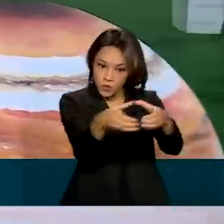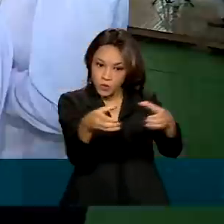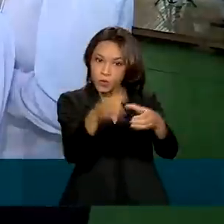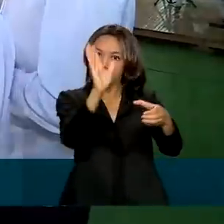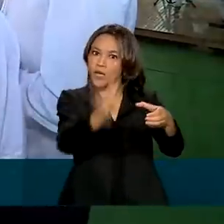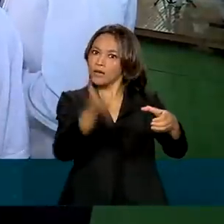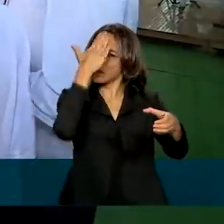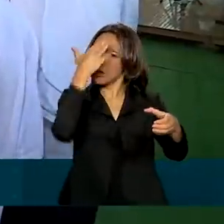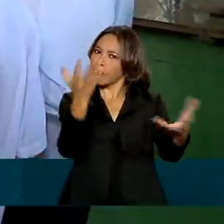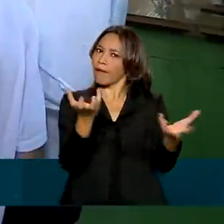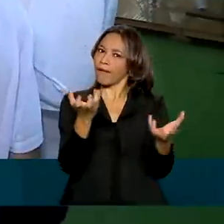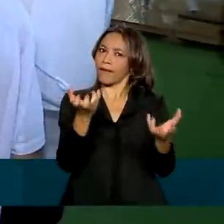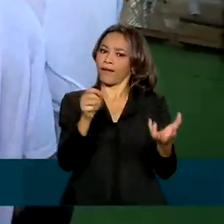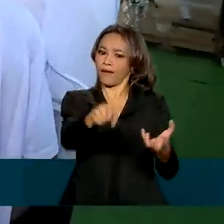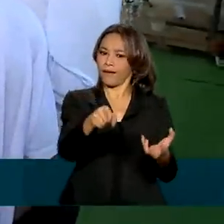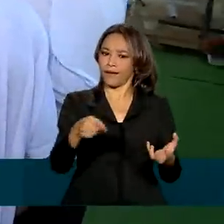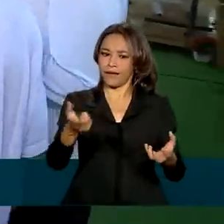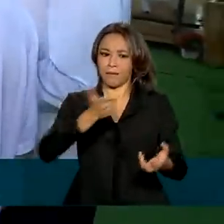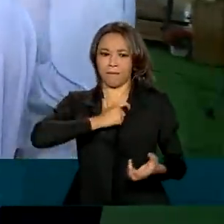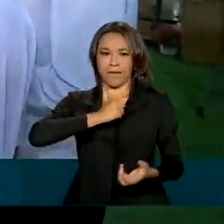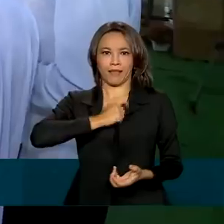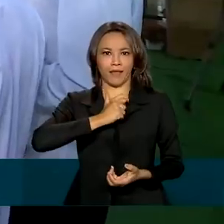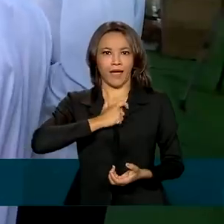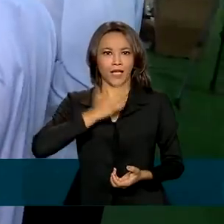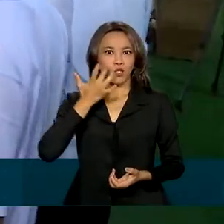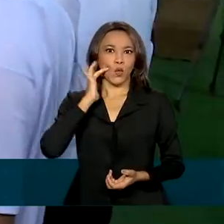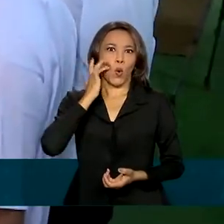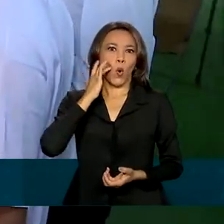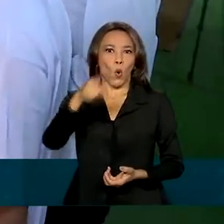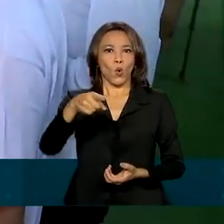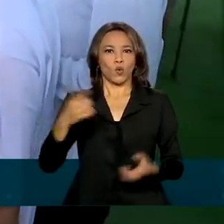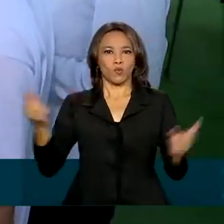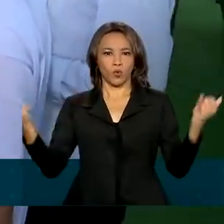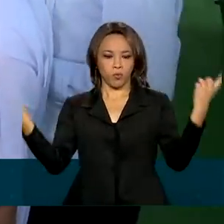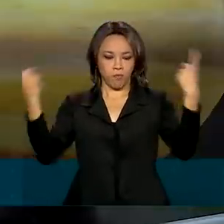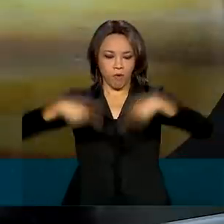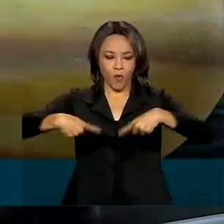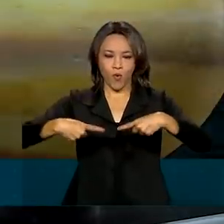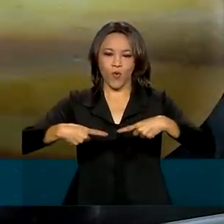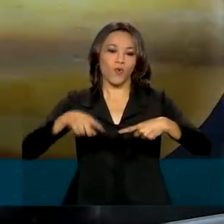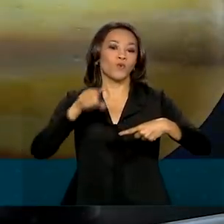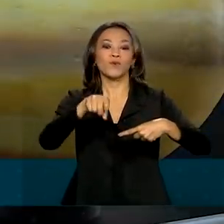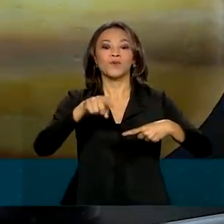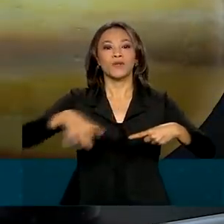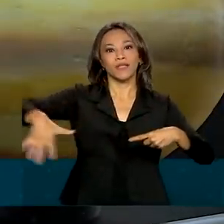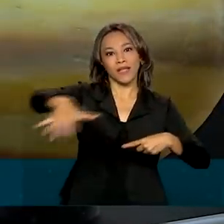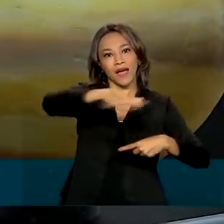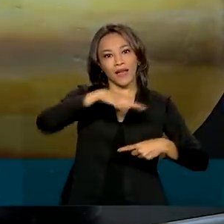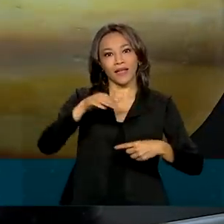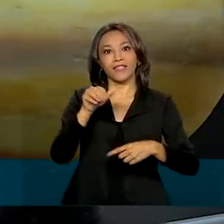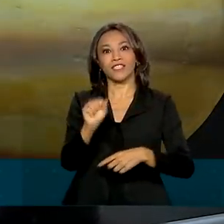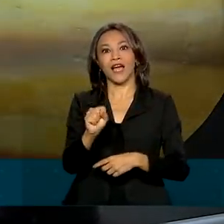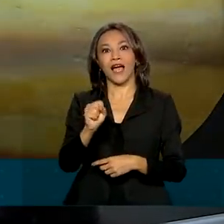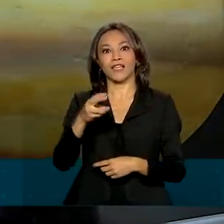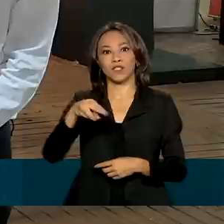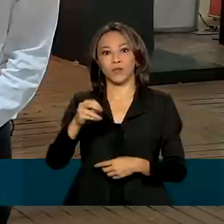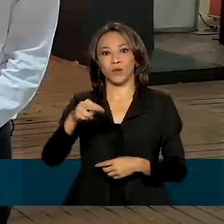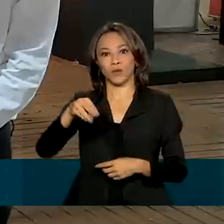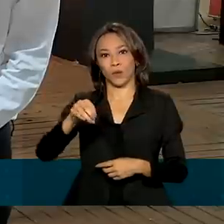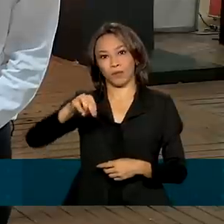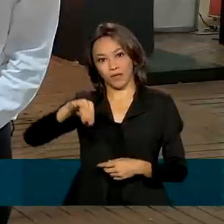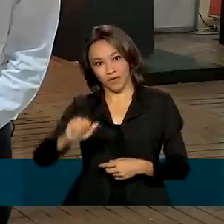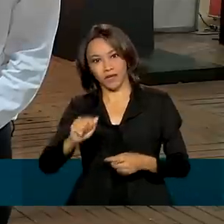Bismarck e Eduardo foram medalha de ouro na Olimpíada Latino-Americana de Astronomia e Astronáutica.